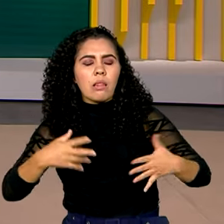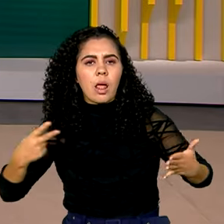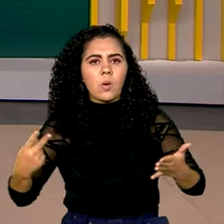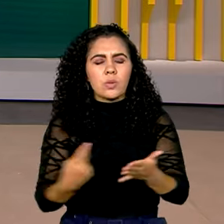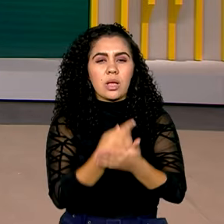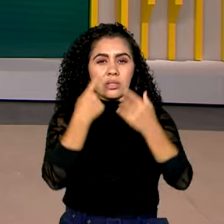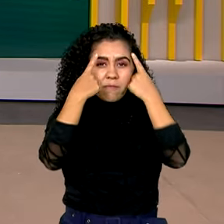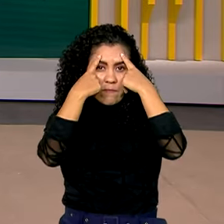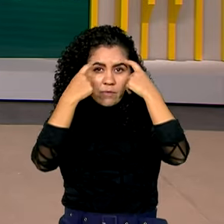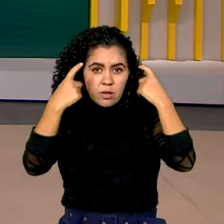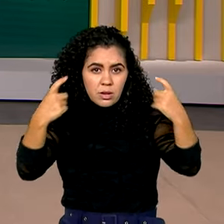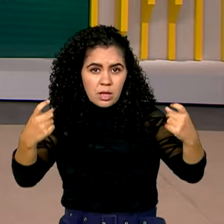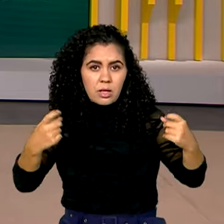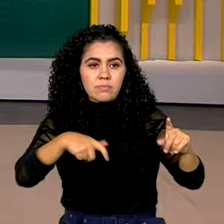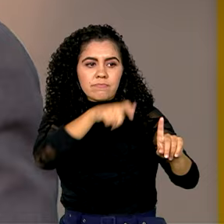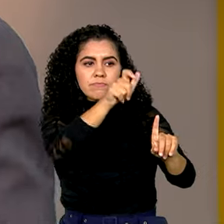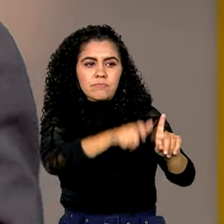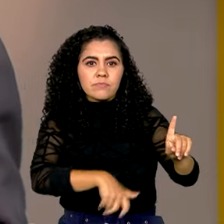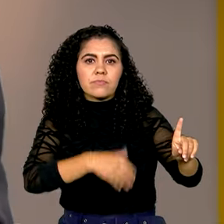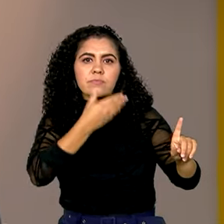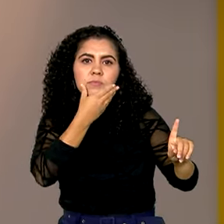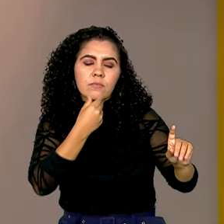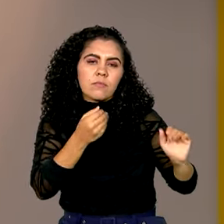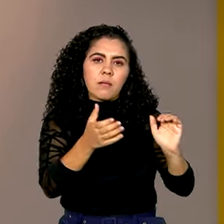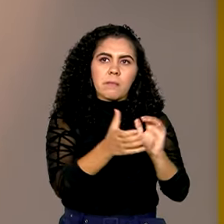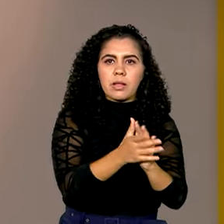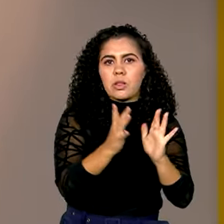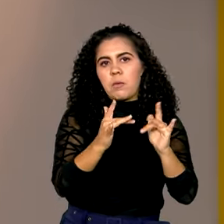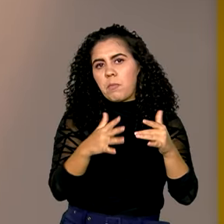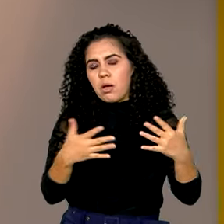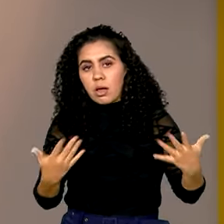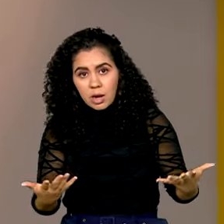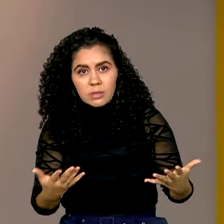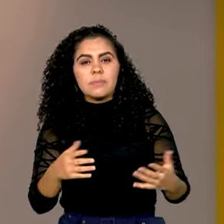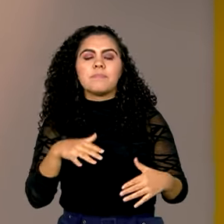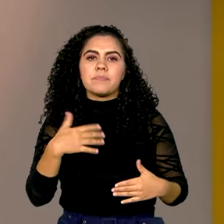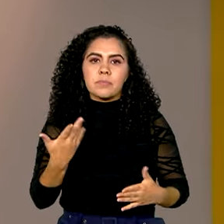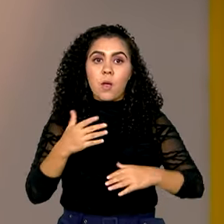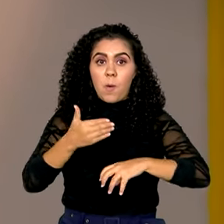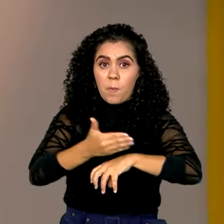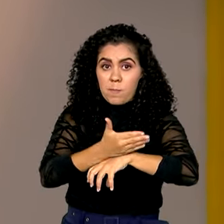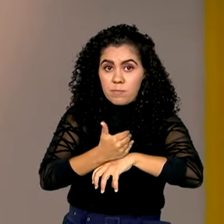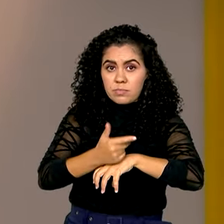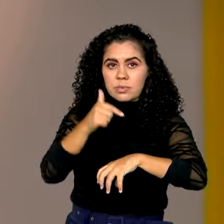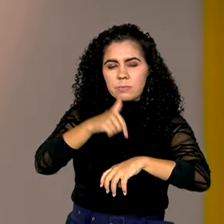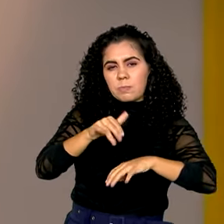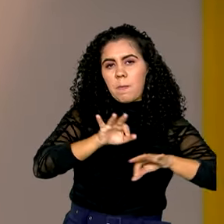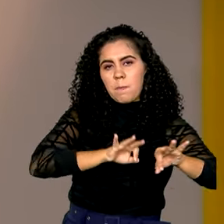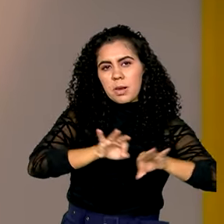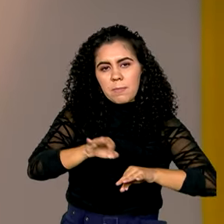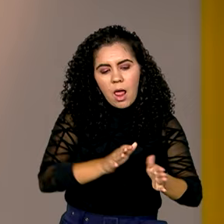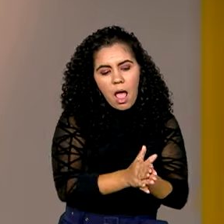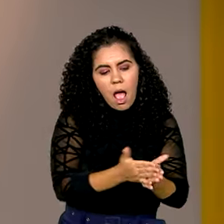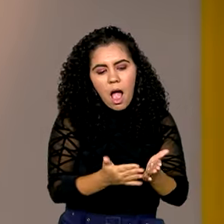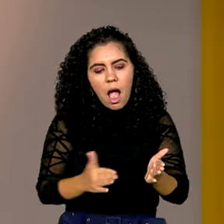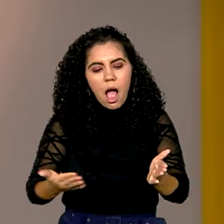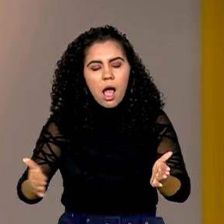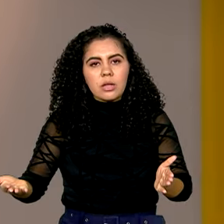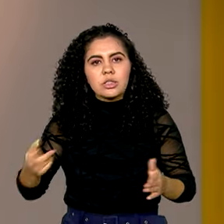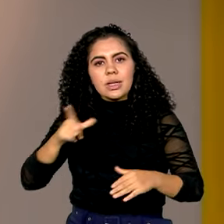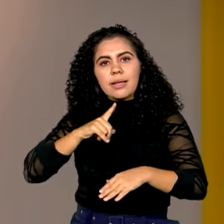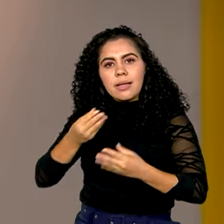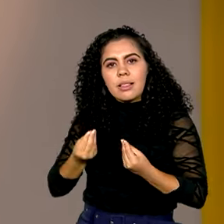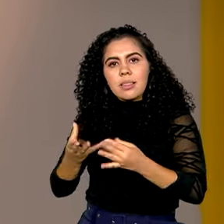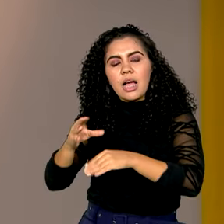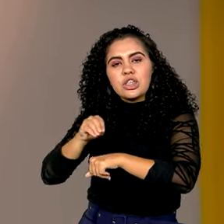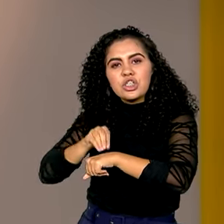cometida pelo companheiro. Para ajudá-las, o Itamaraty preparou uma cartilha com dicas de como buscar